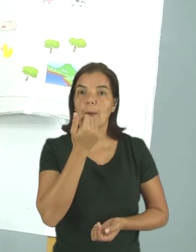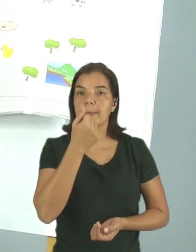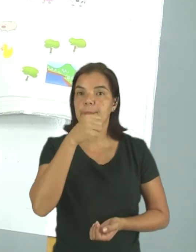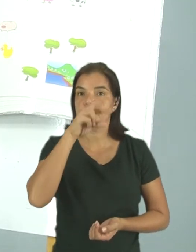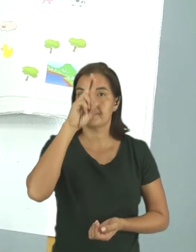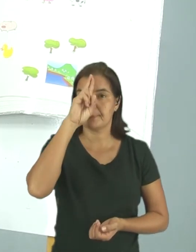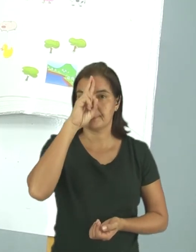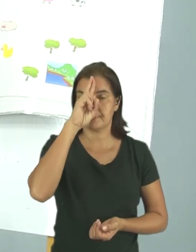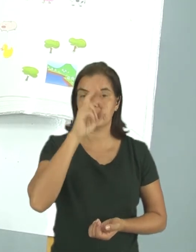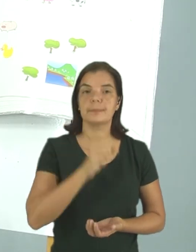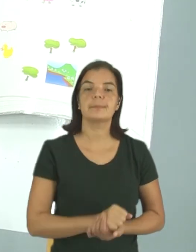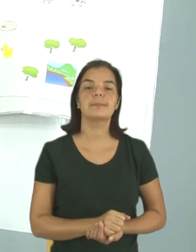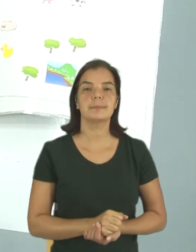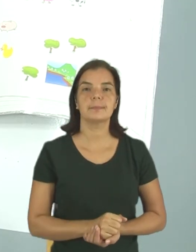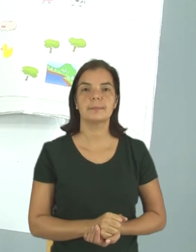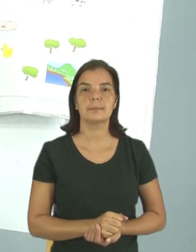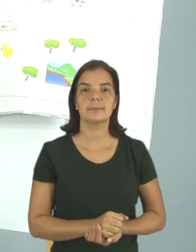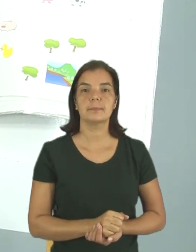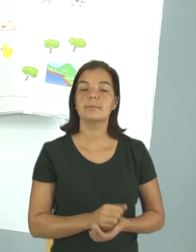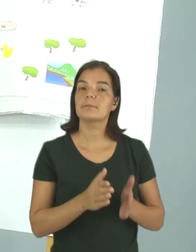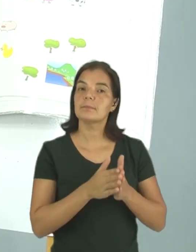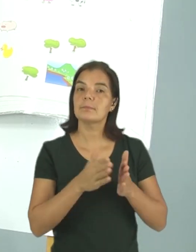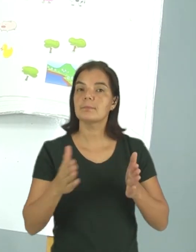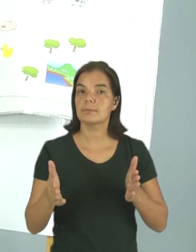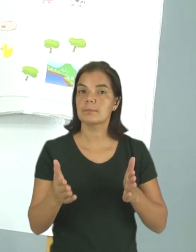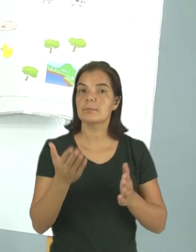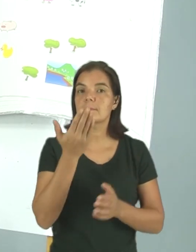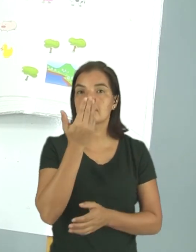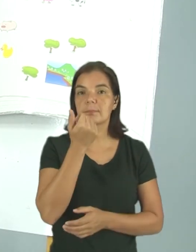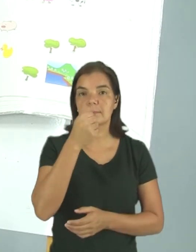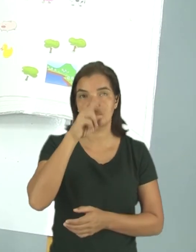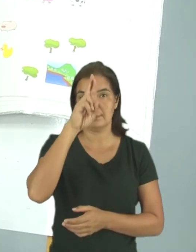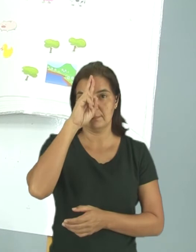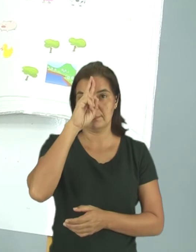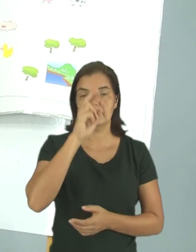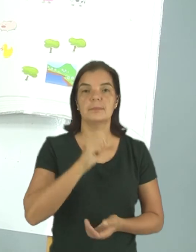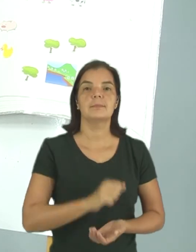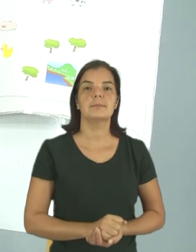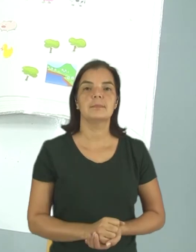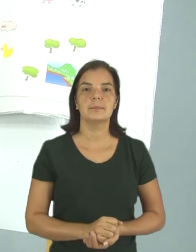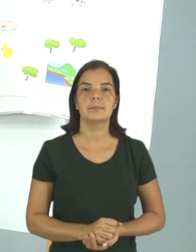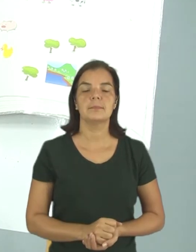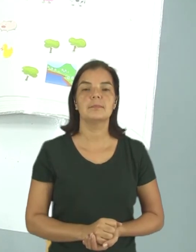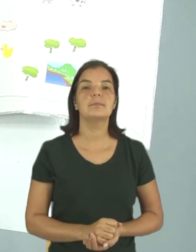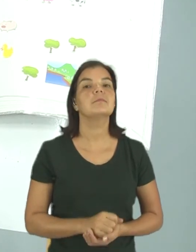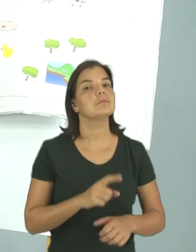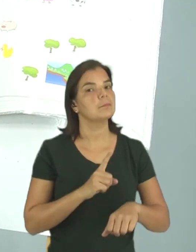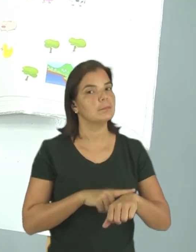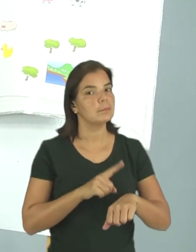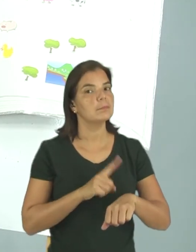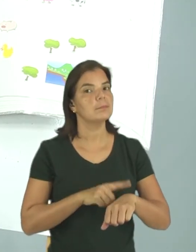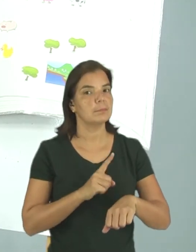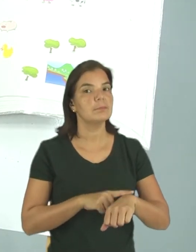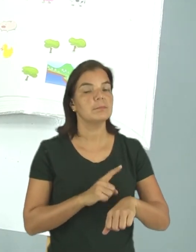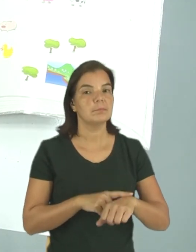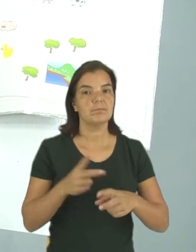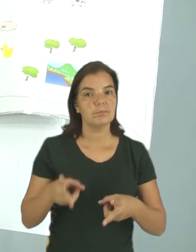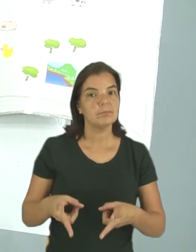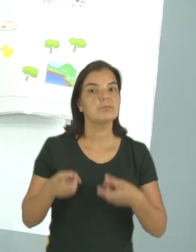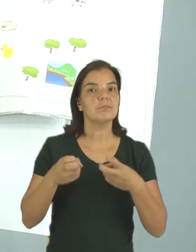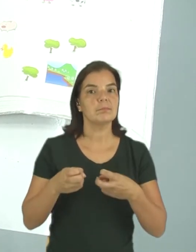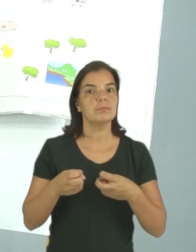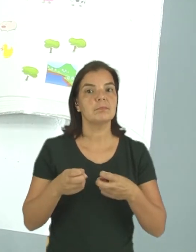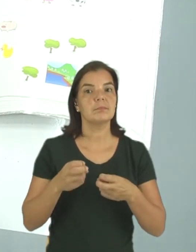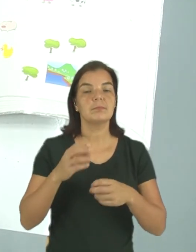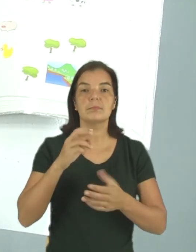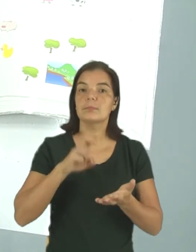Almoço. Mila almoçou. É o período do almoço. Esse é o momento em que Mila percebeu